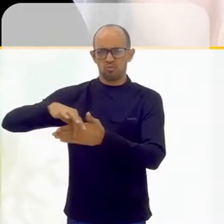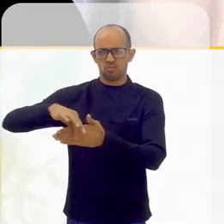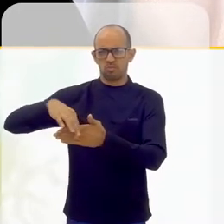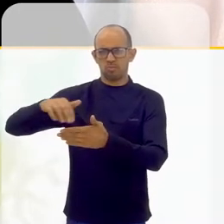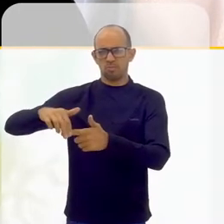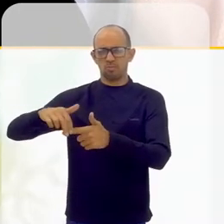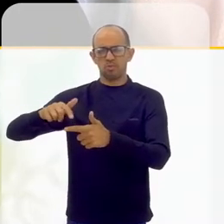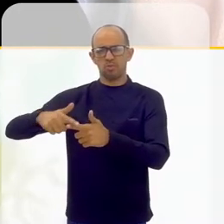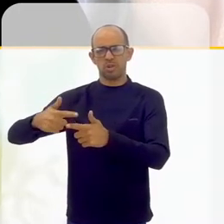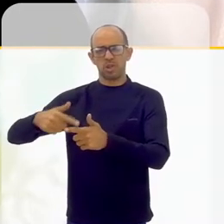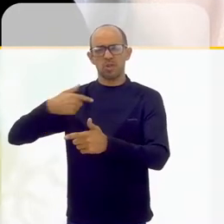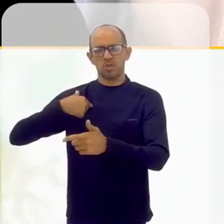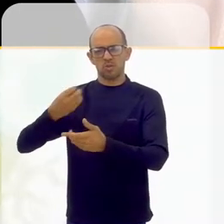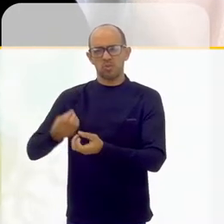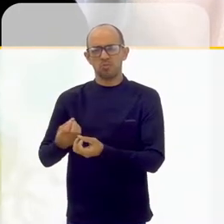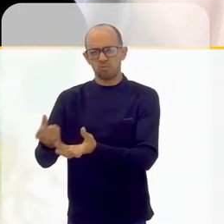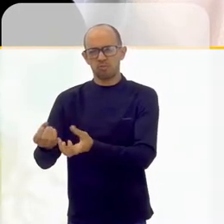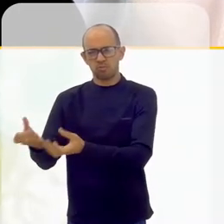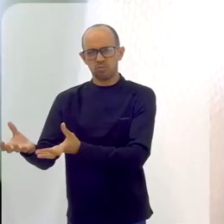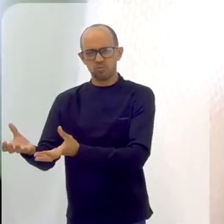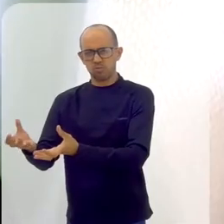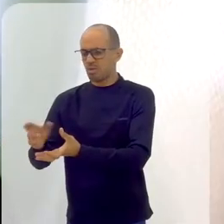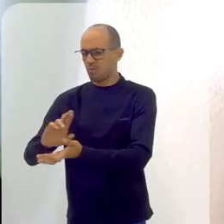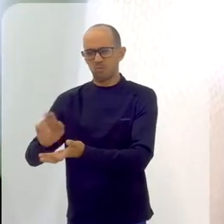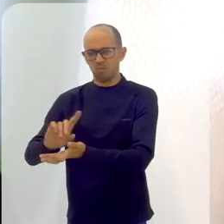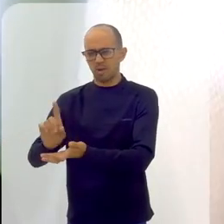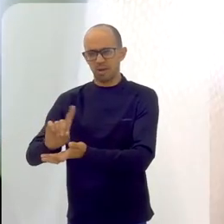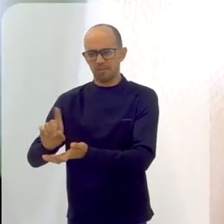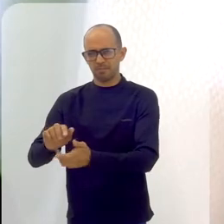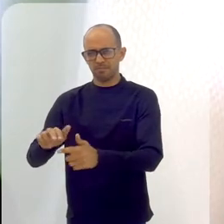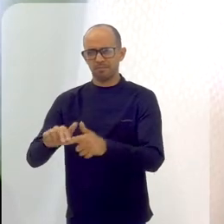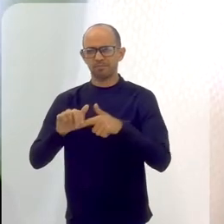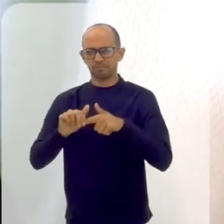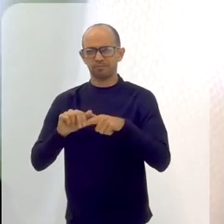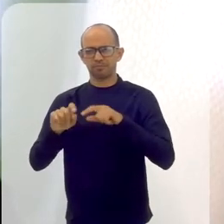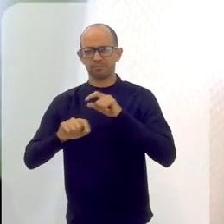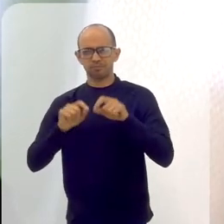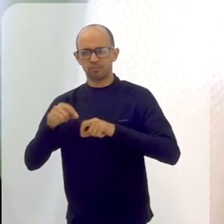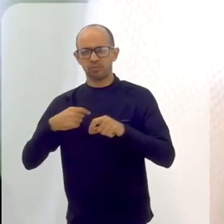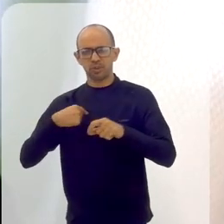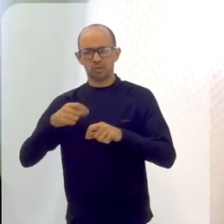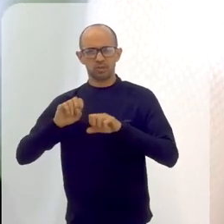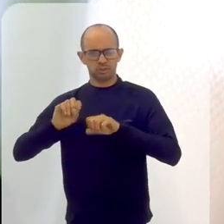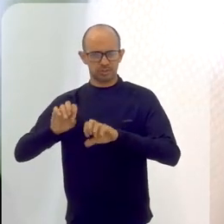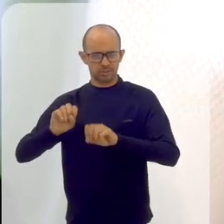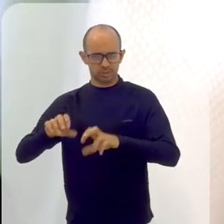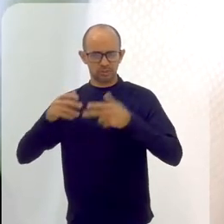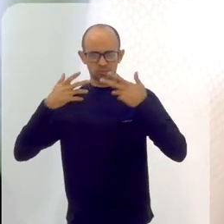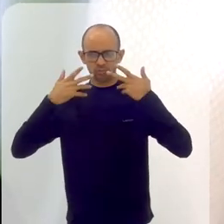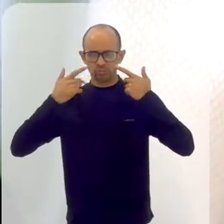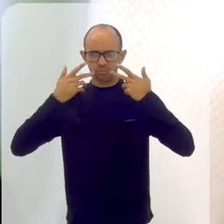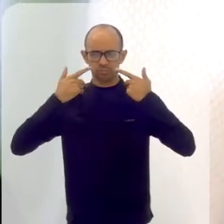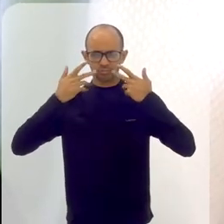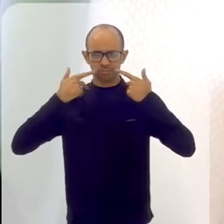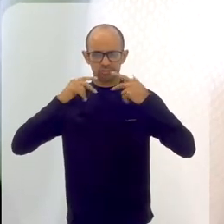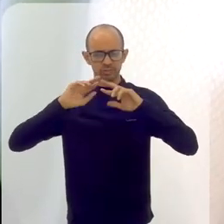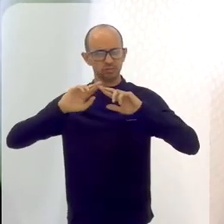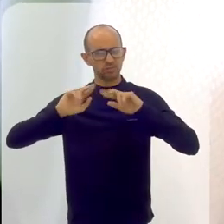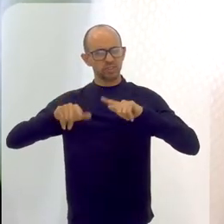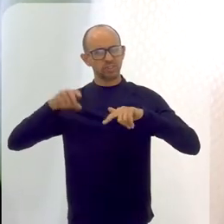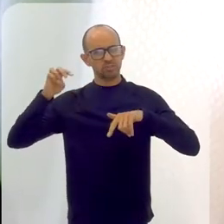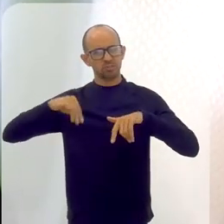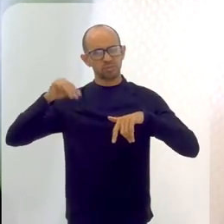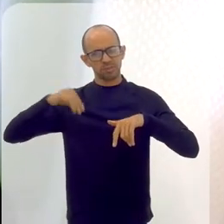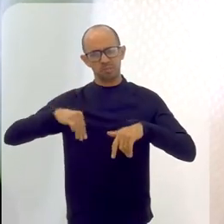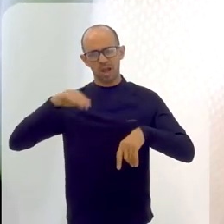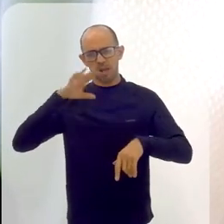conta de estar passando de um terminal de conhecimento. E aí, por conta disso, como eu dou aula especificamente de teatro, né? Que é diferente de uma